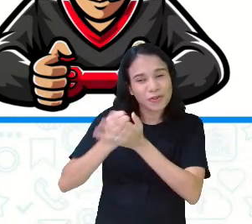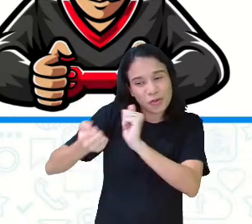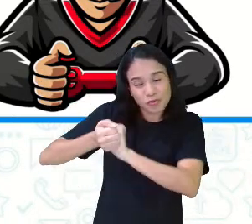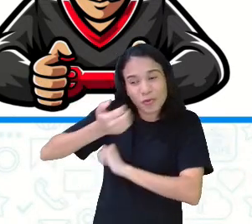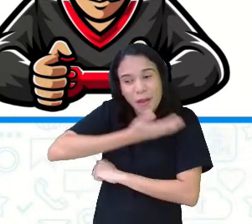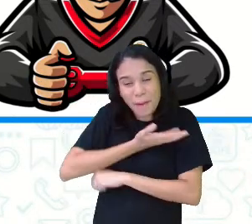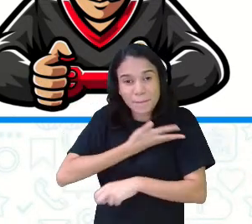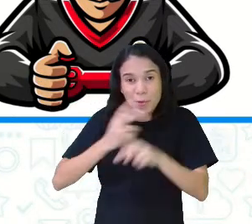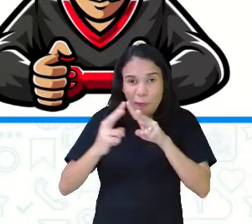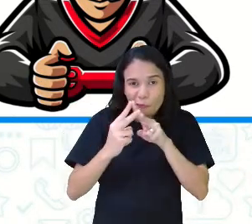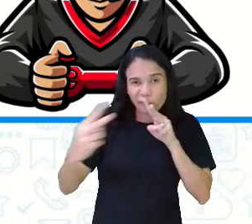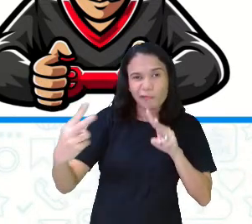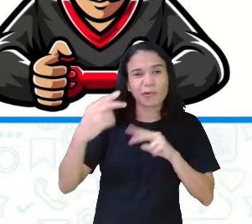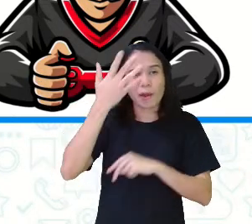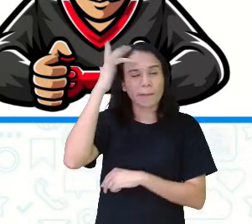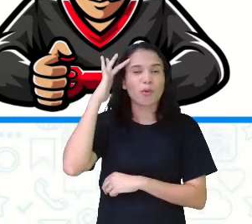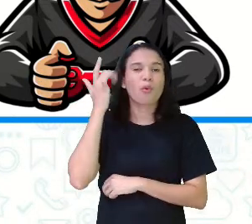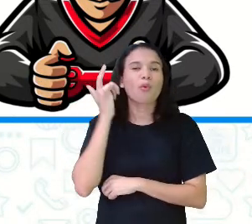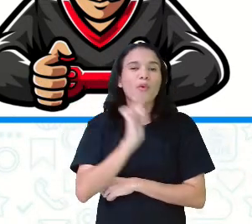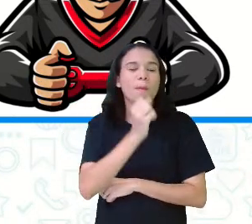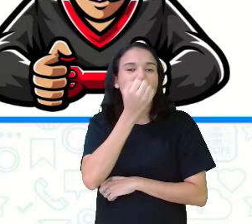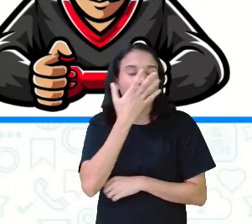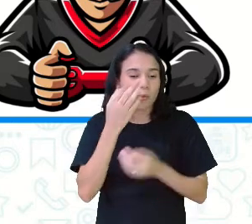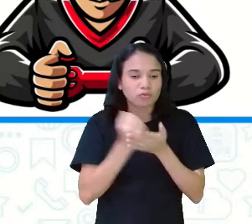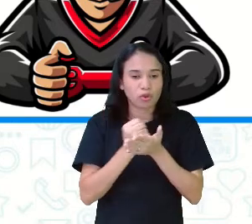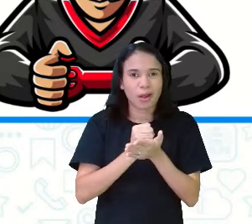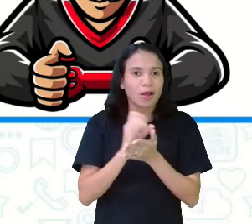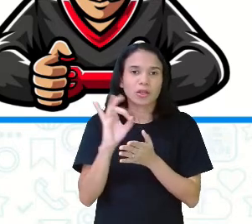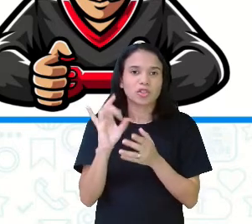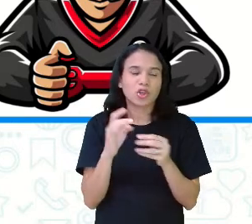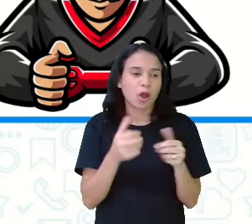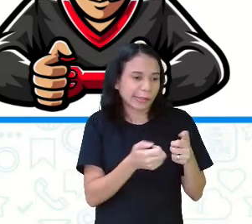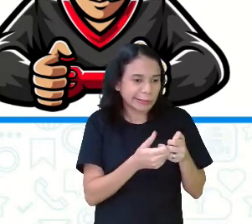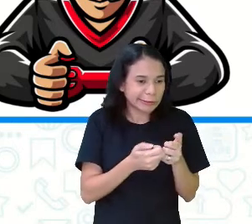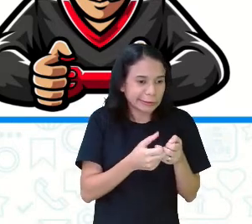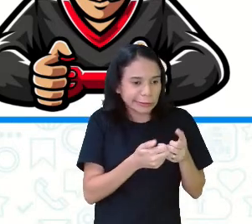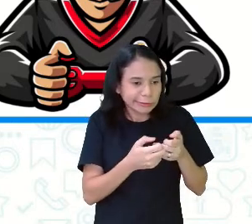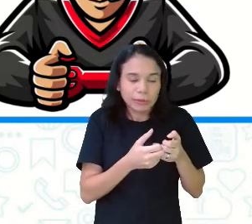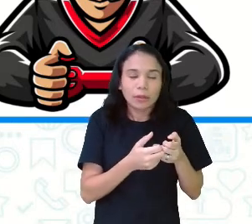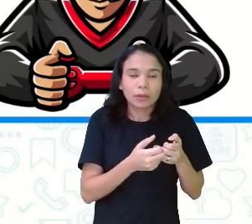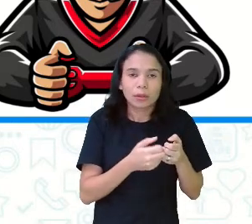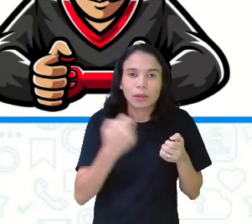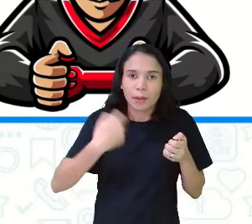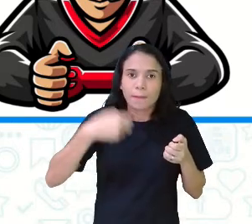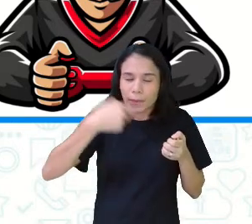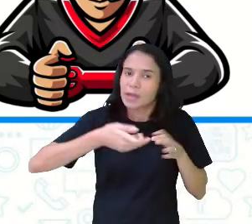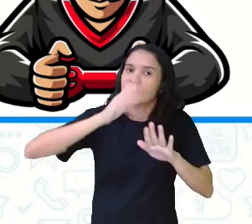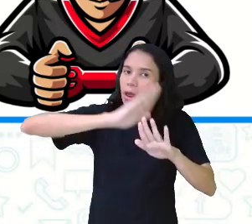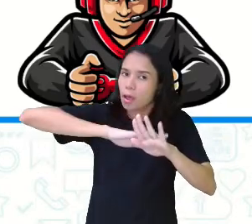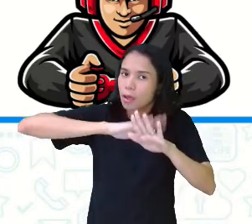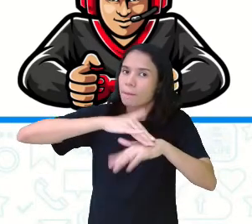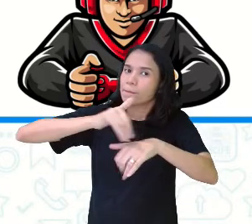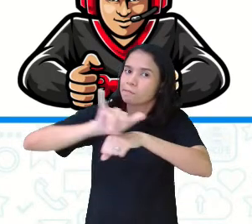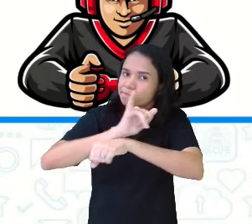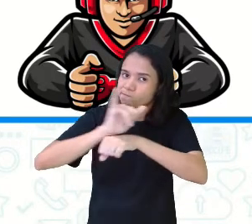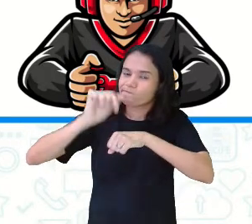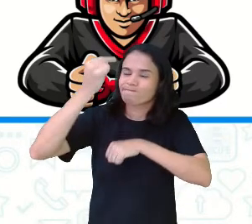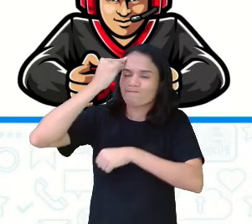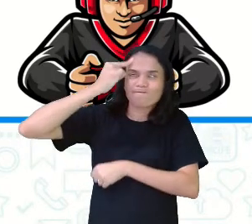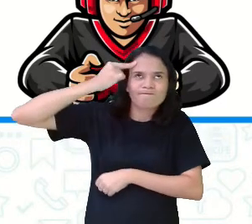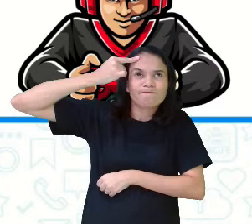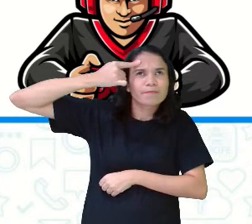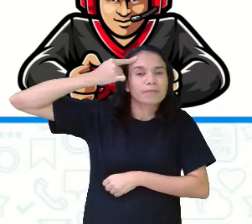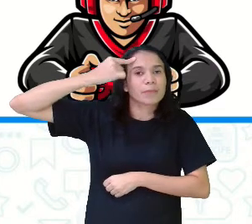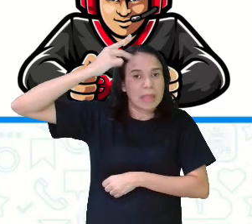amigos. Para você conseguir jogar bem, não adianta só saber apertar alguns botões na hora certa. Tem que saber pensar.